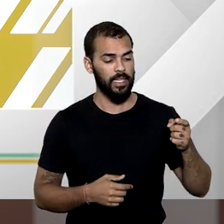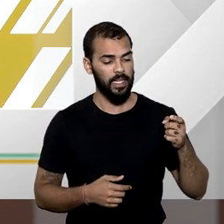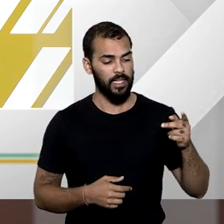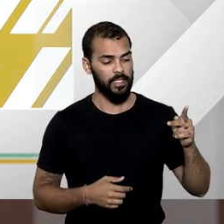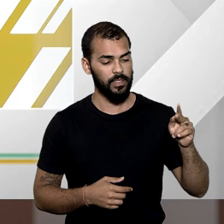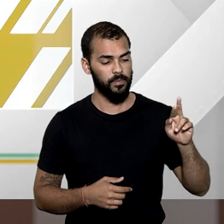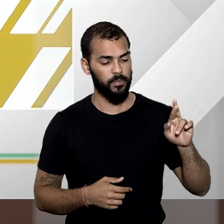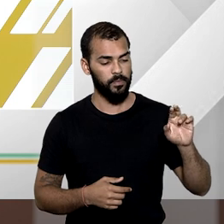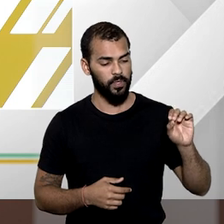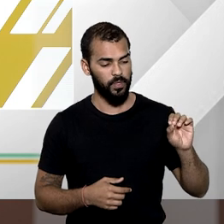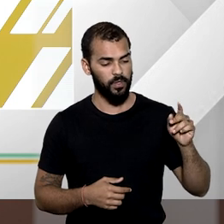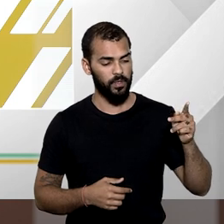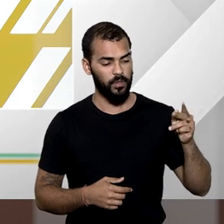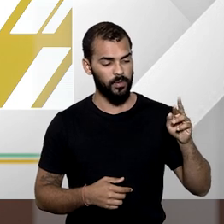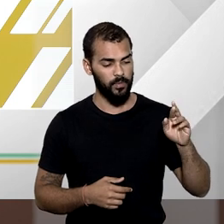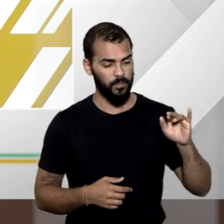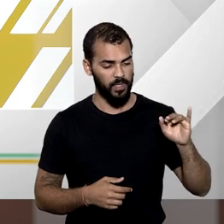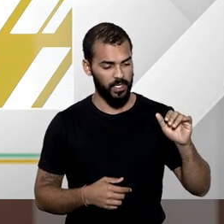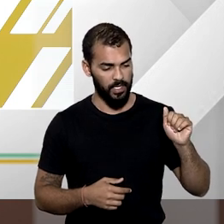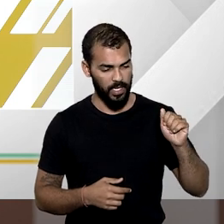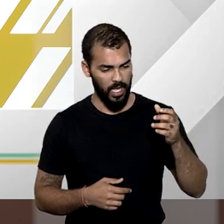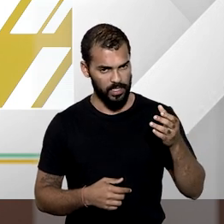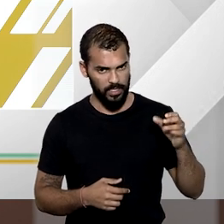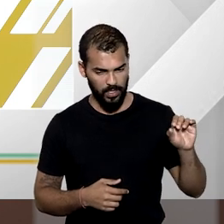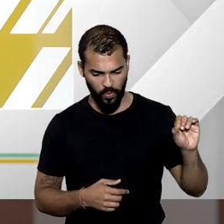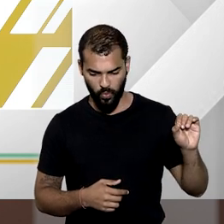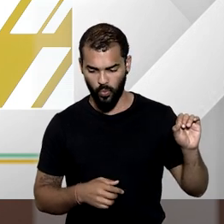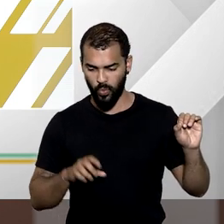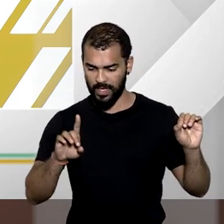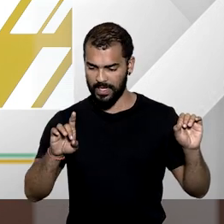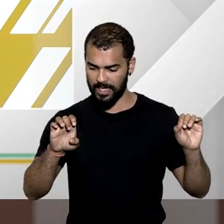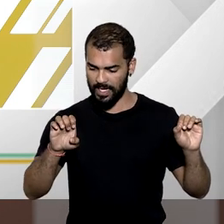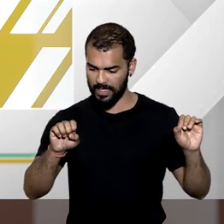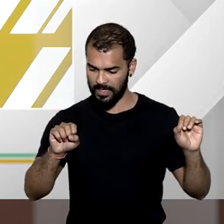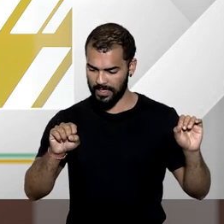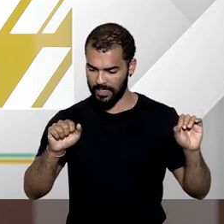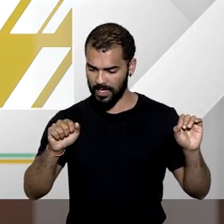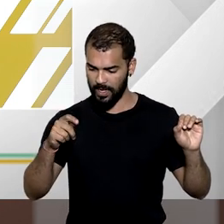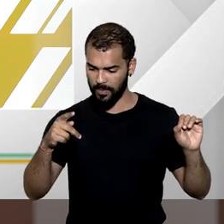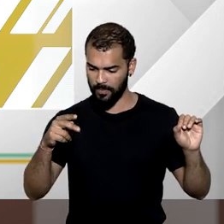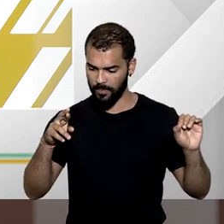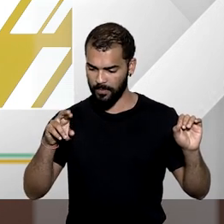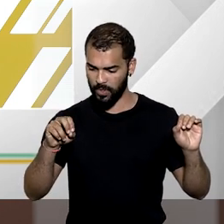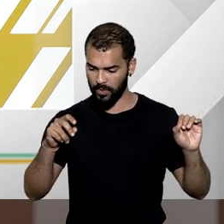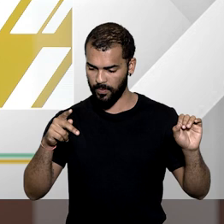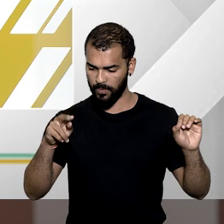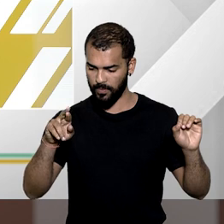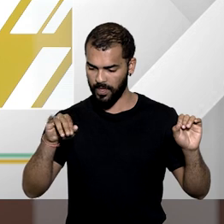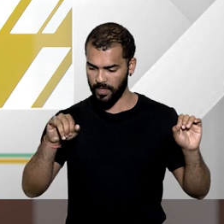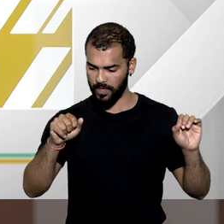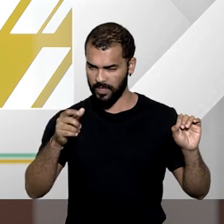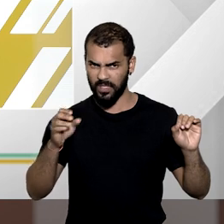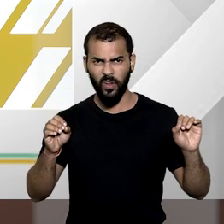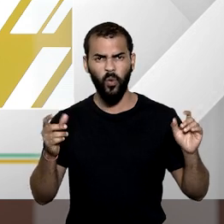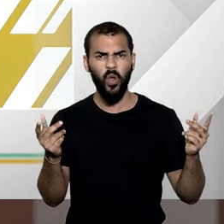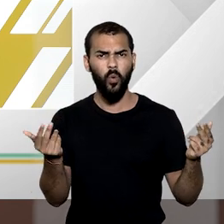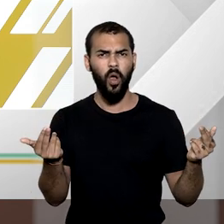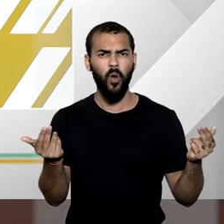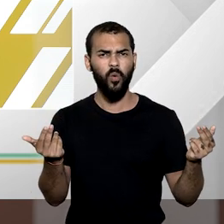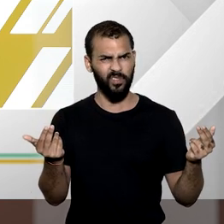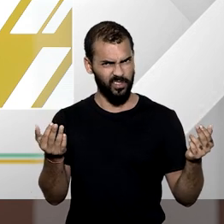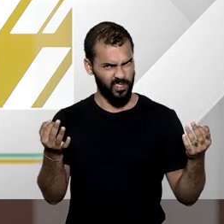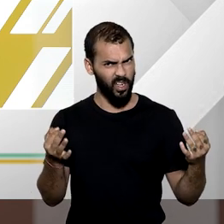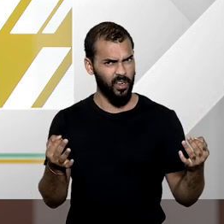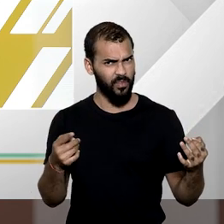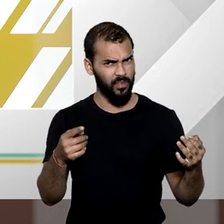que desapropriação. Professor Egon, o senhor concorda? Veja bem, depois da